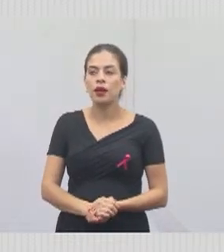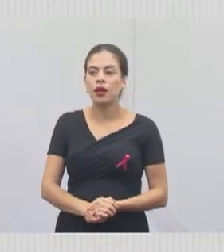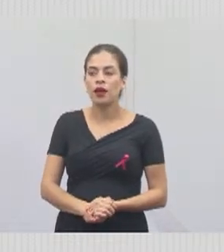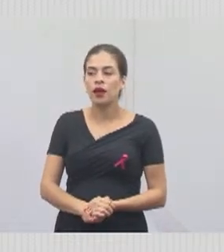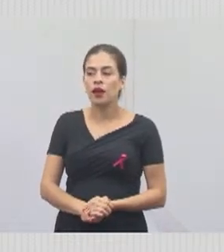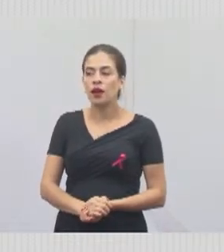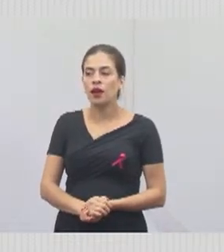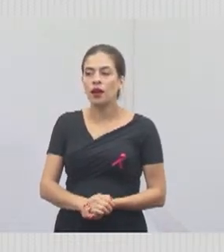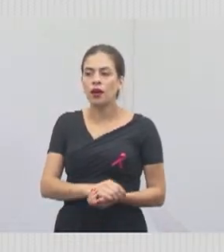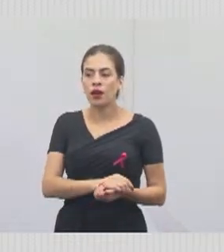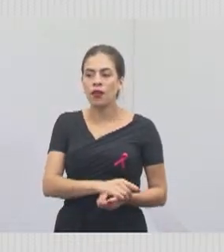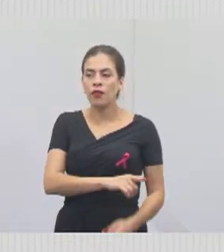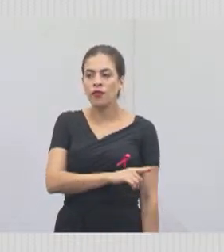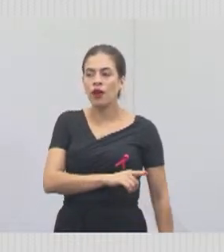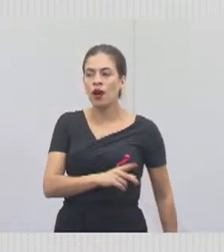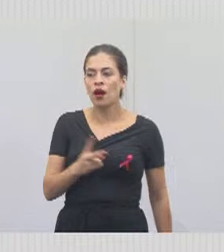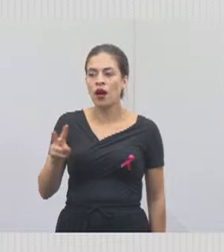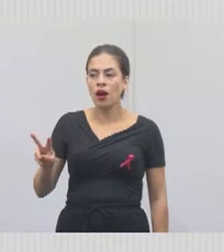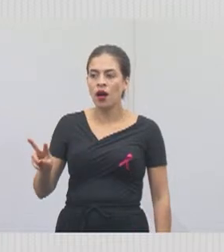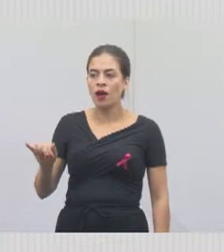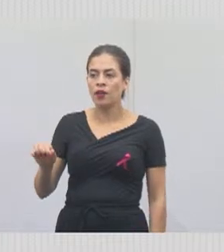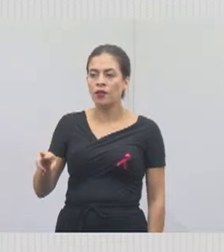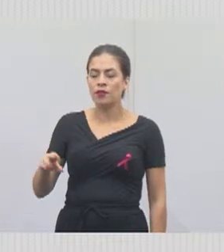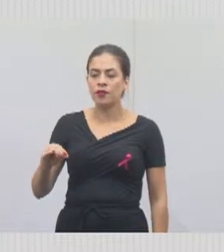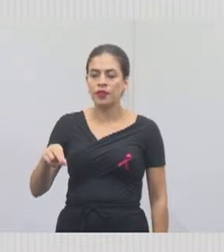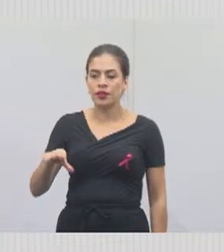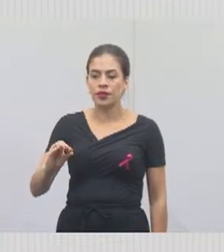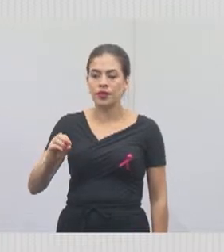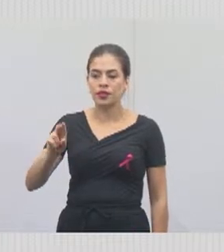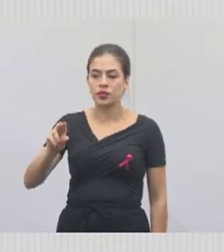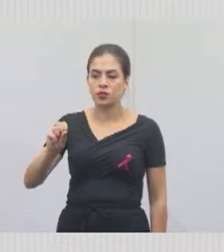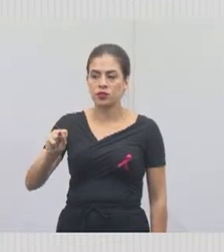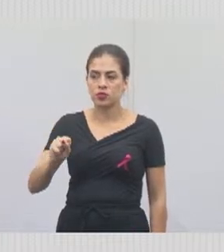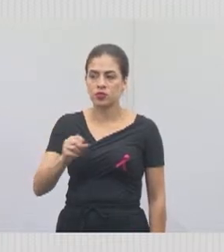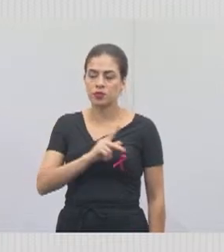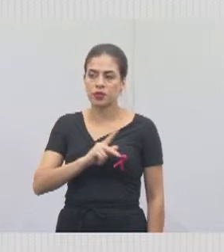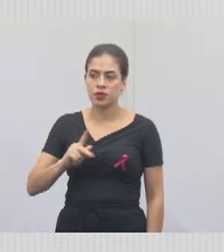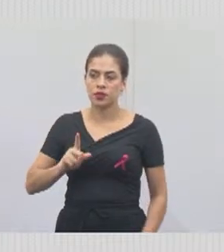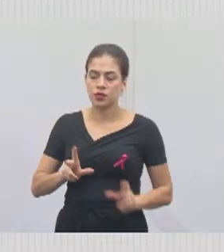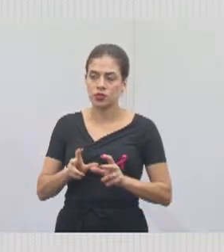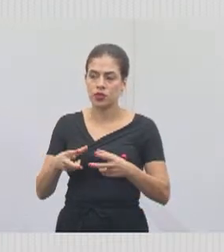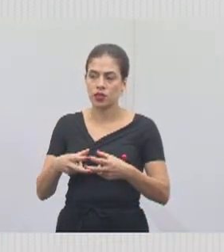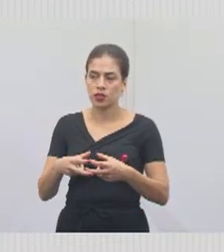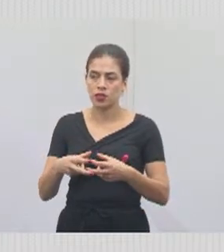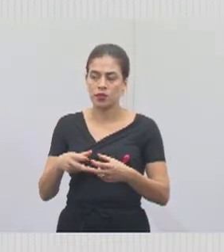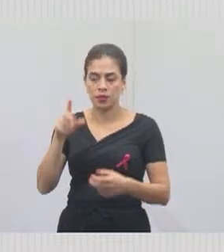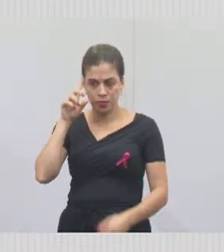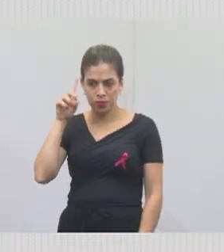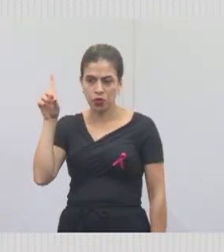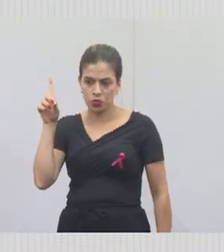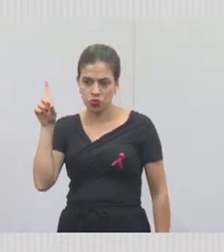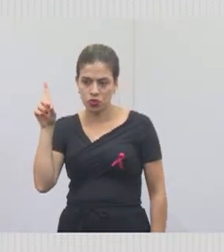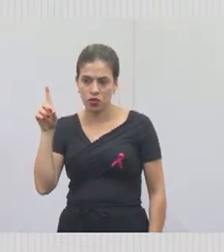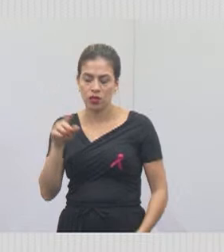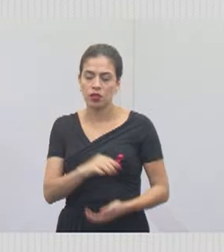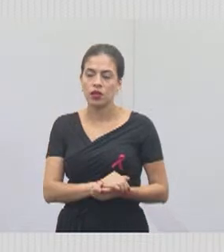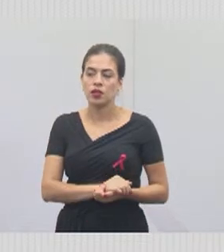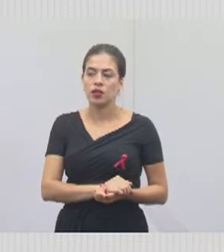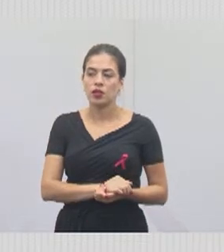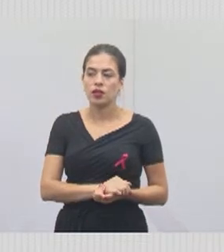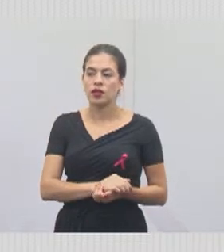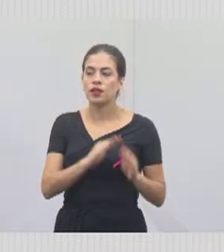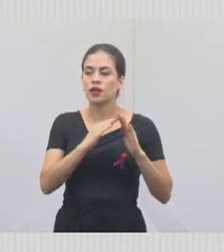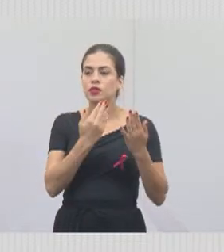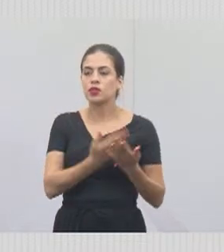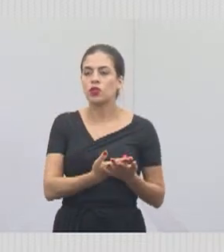foram ali o Vinícius Baier, que foi presidente da Câmara Municipal por um dia, que é